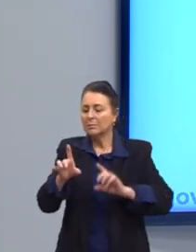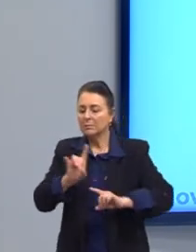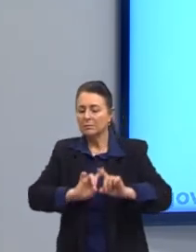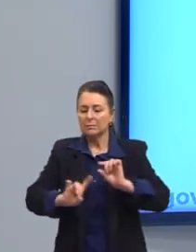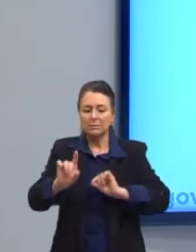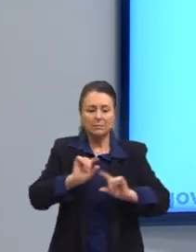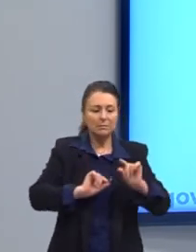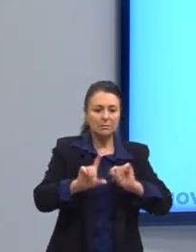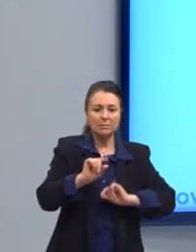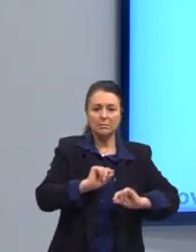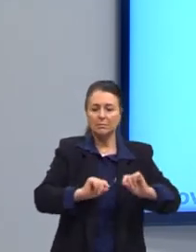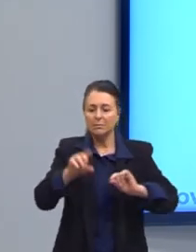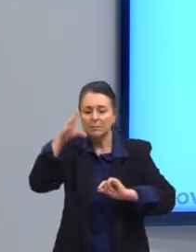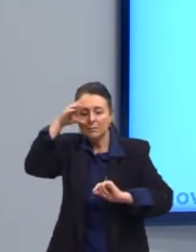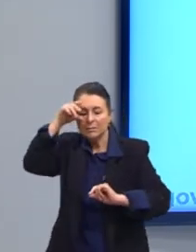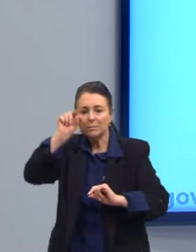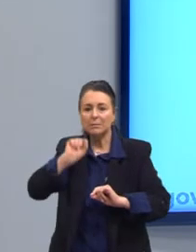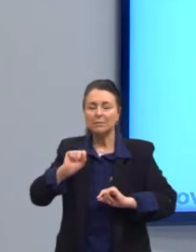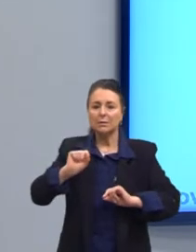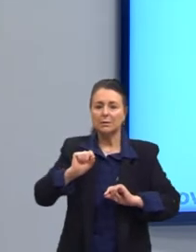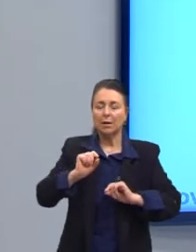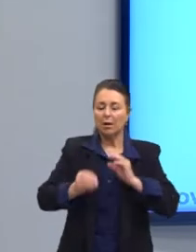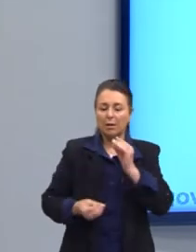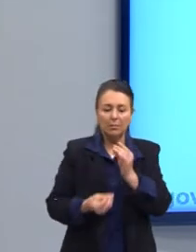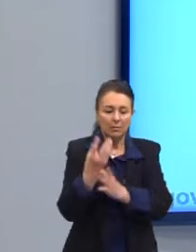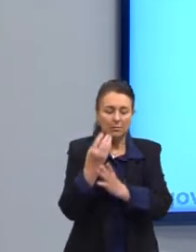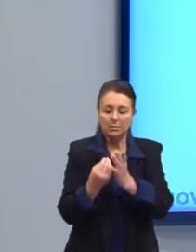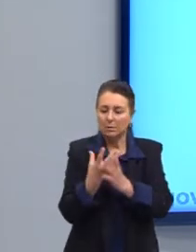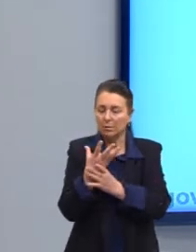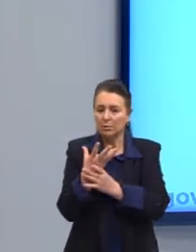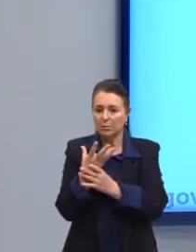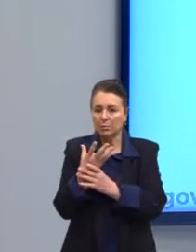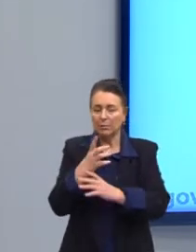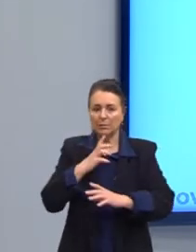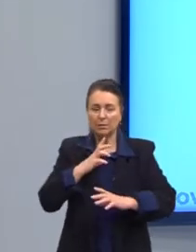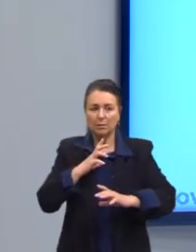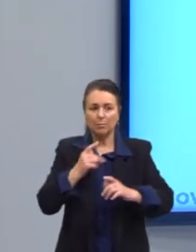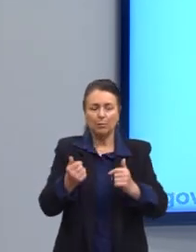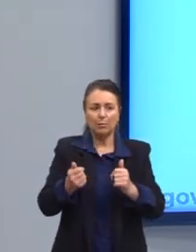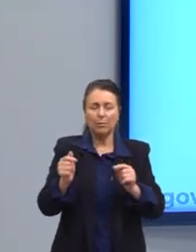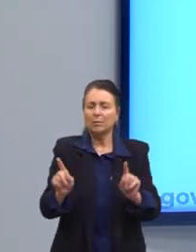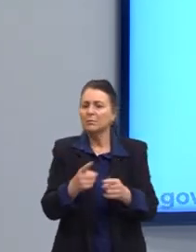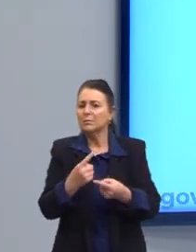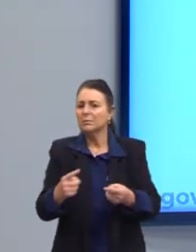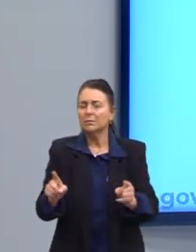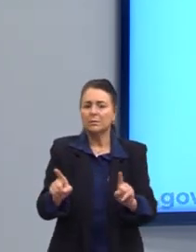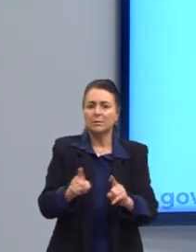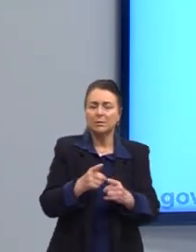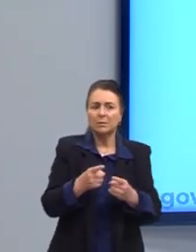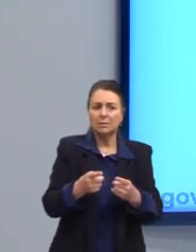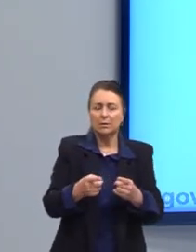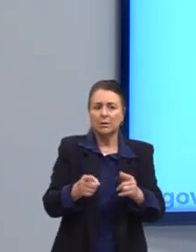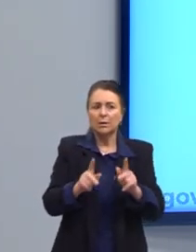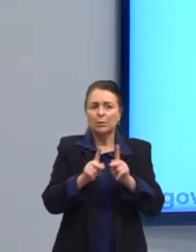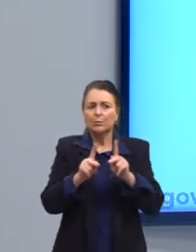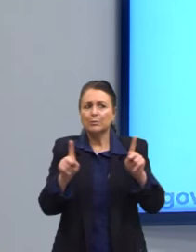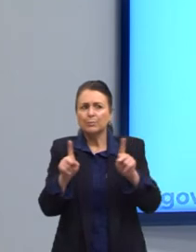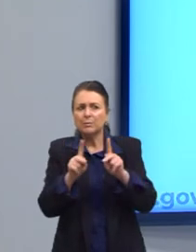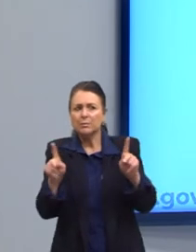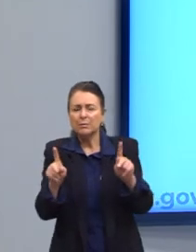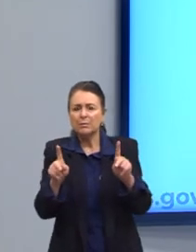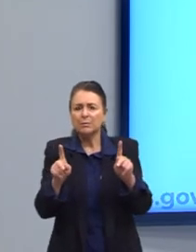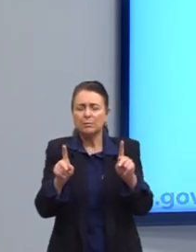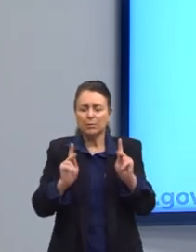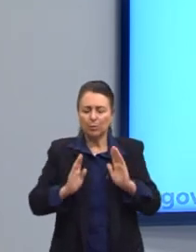observarmos a produção... Vamos pegar, por exemplo, a questão da música, né? Em determinados períodos da